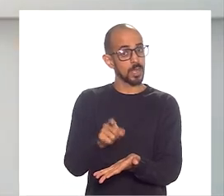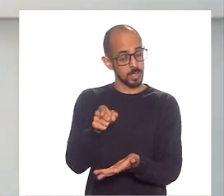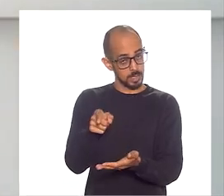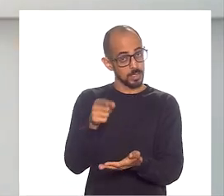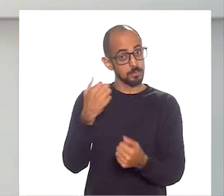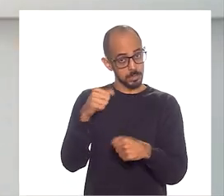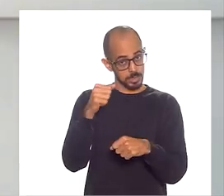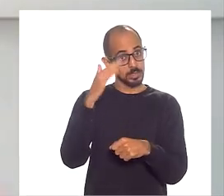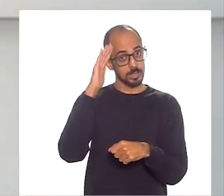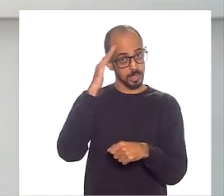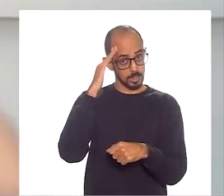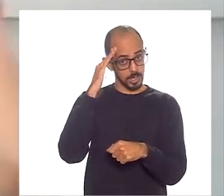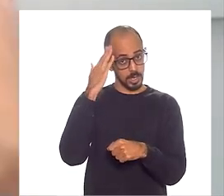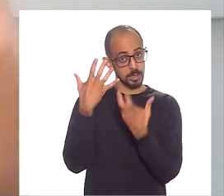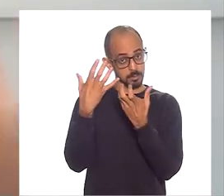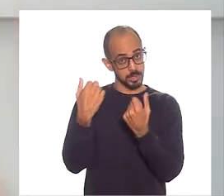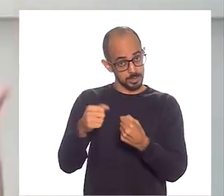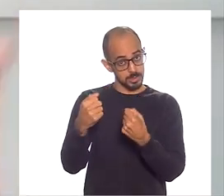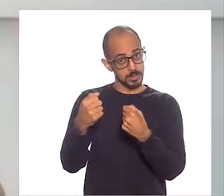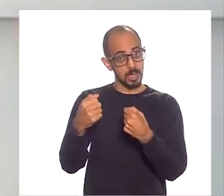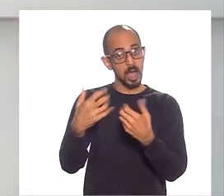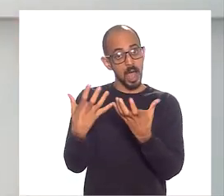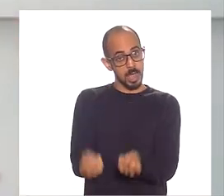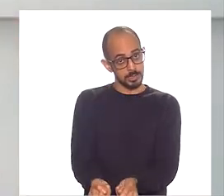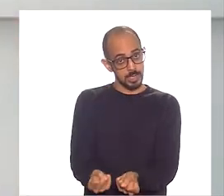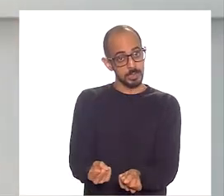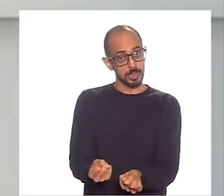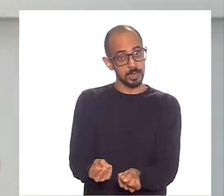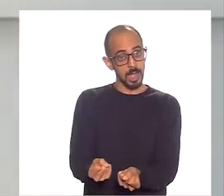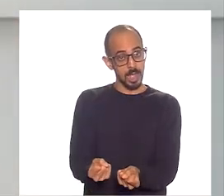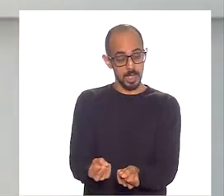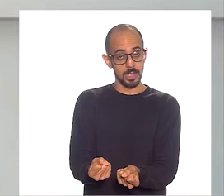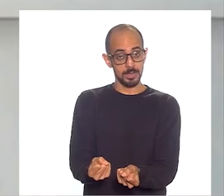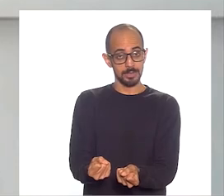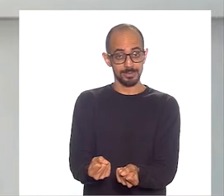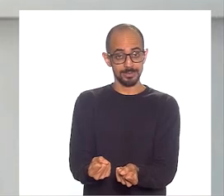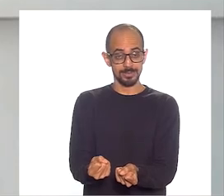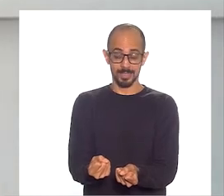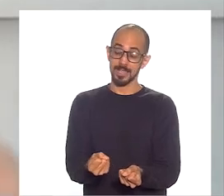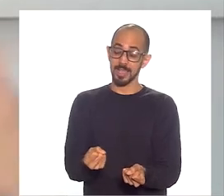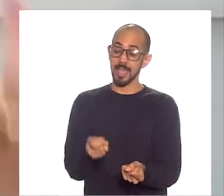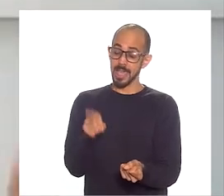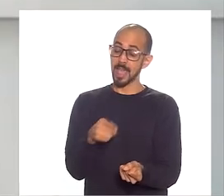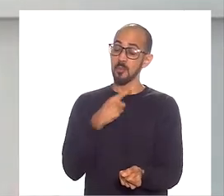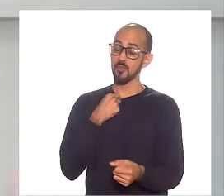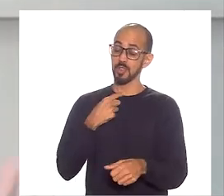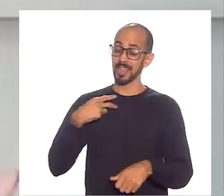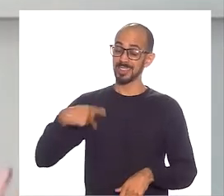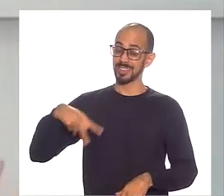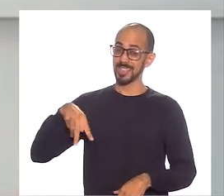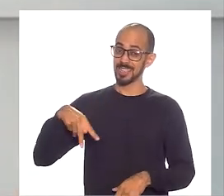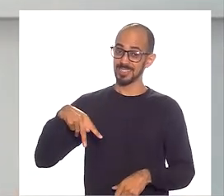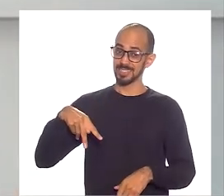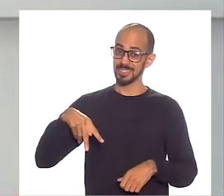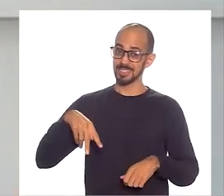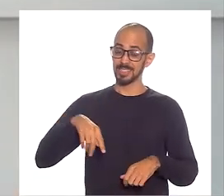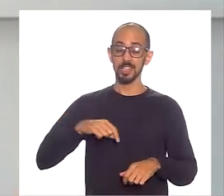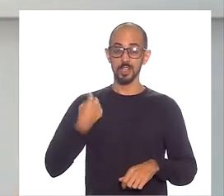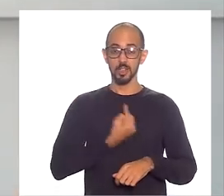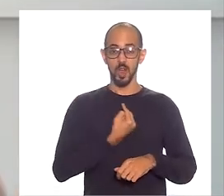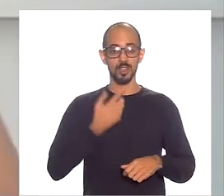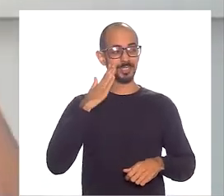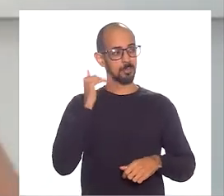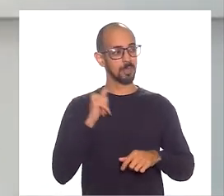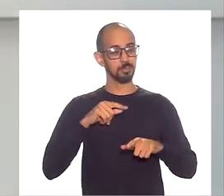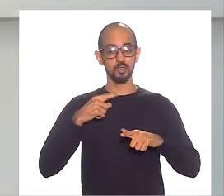entender o tamanho desse ganho, se voluntariar para fazer parte do nosso programa, né? Então, é por vontade, né? E